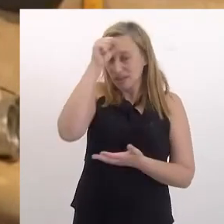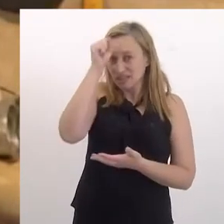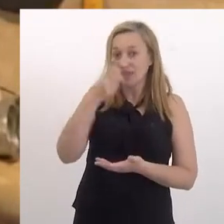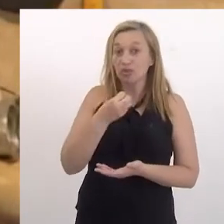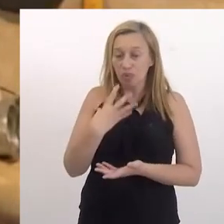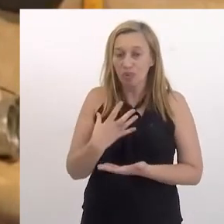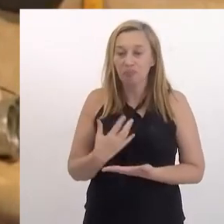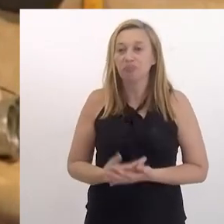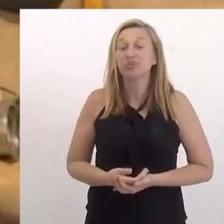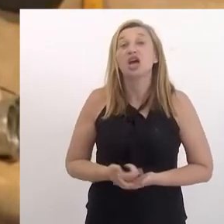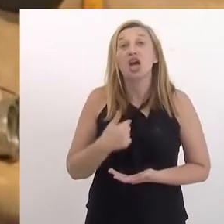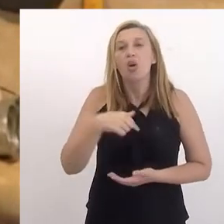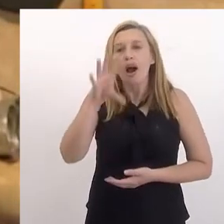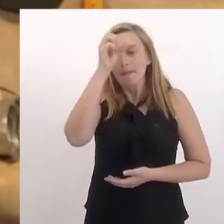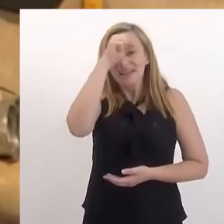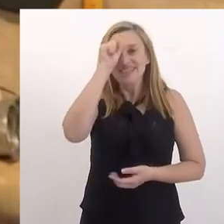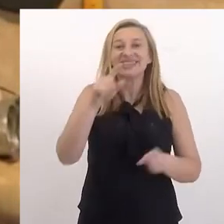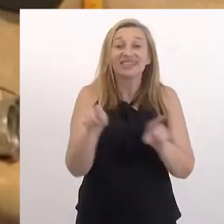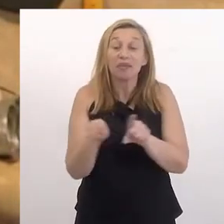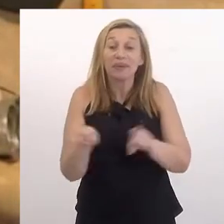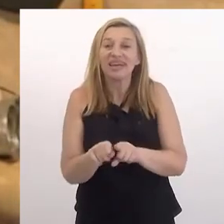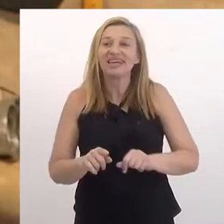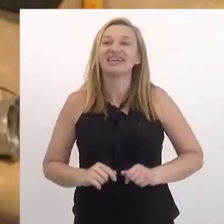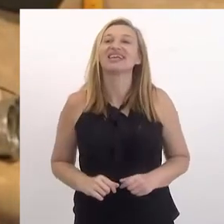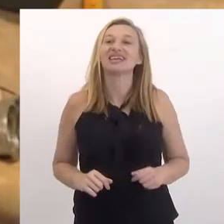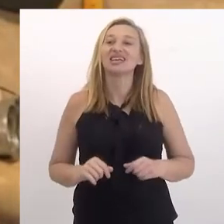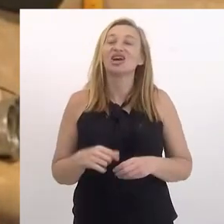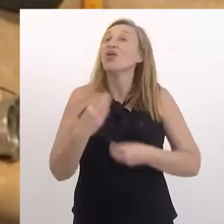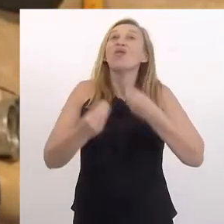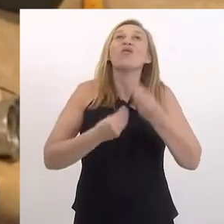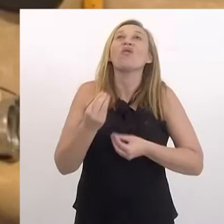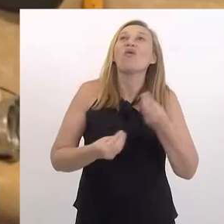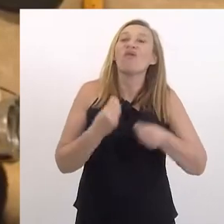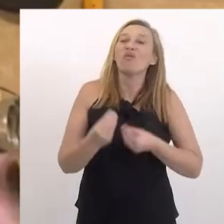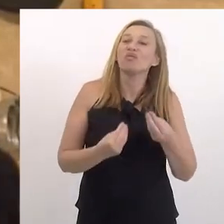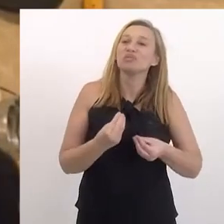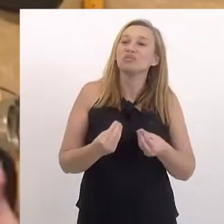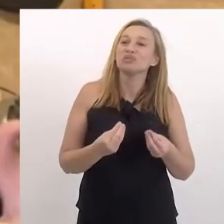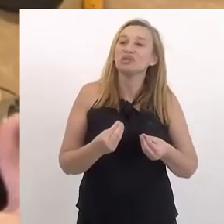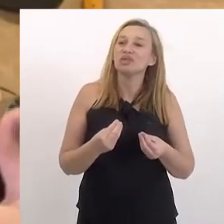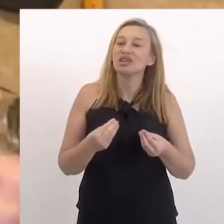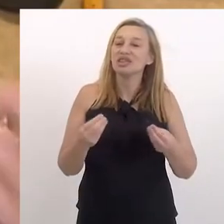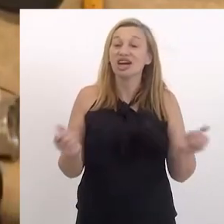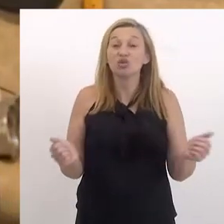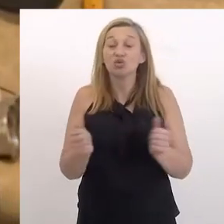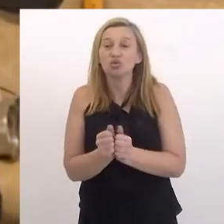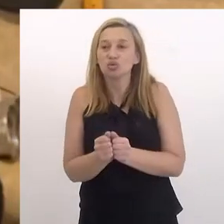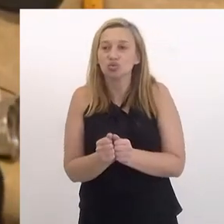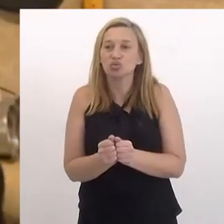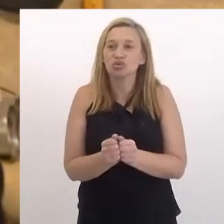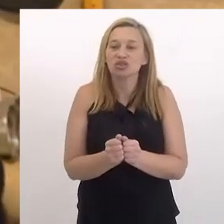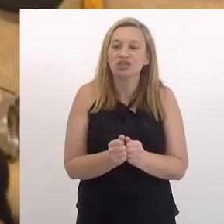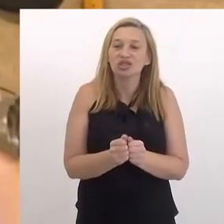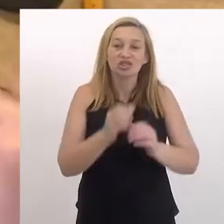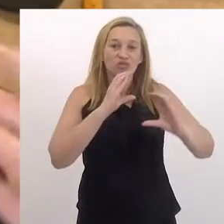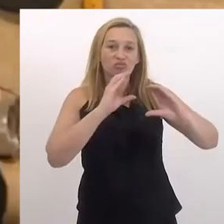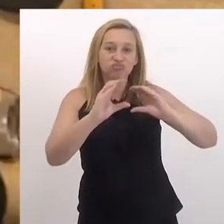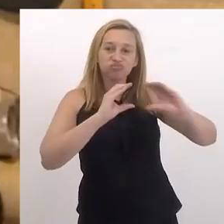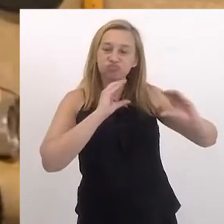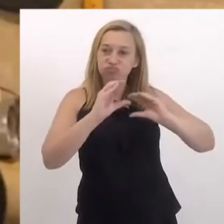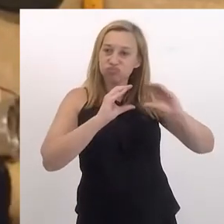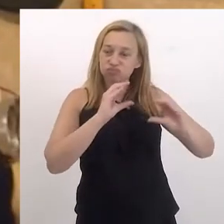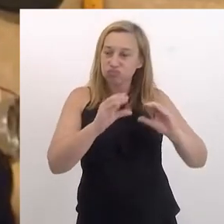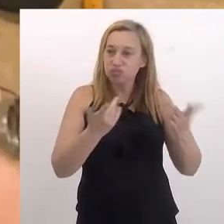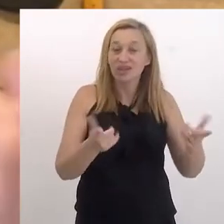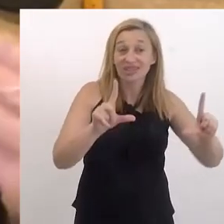diário aquilo. Eu aprendi muito também como é que eu ia me portar junto a veículos